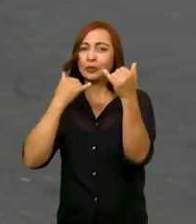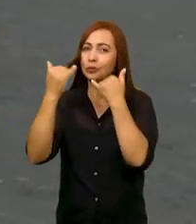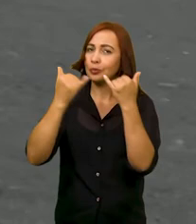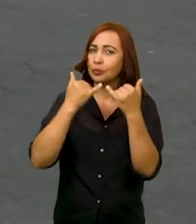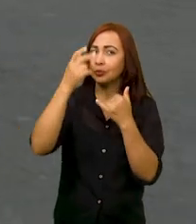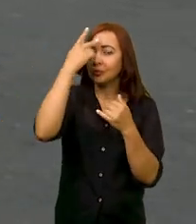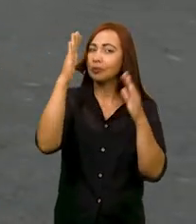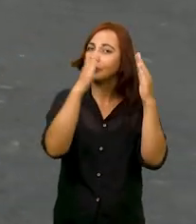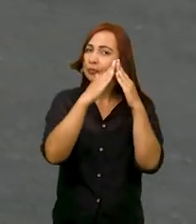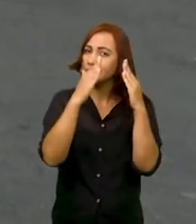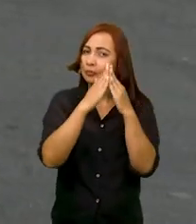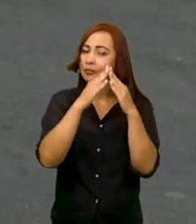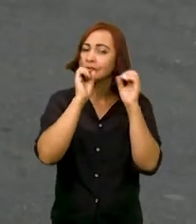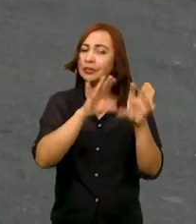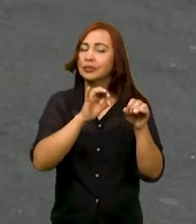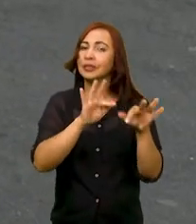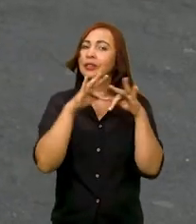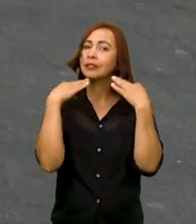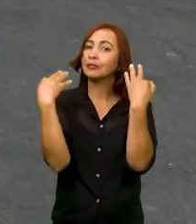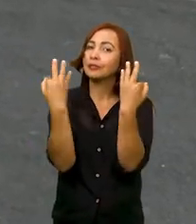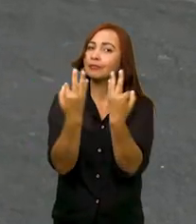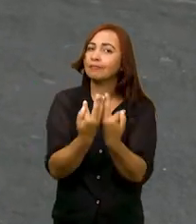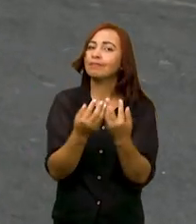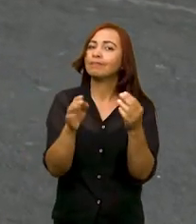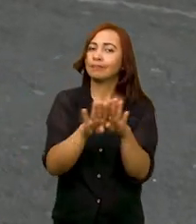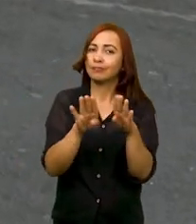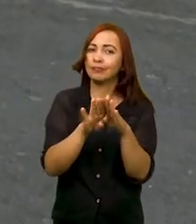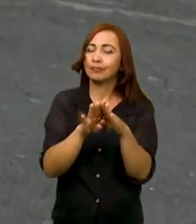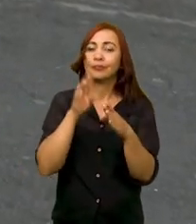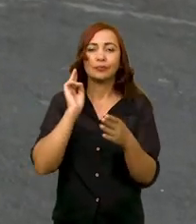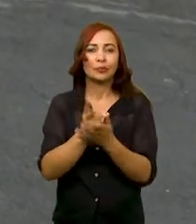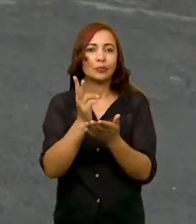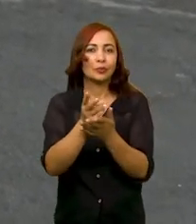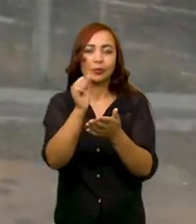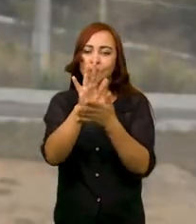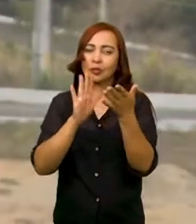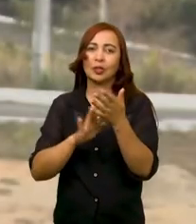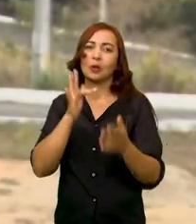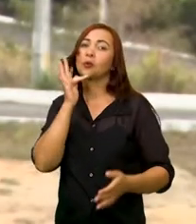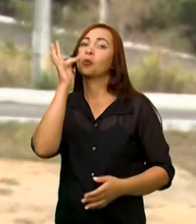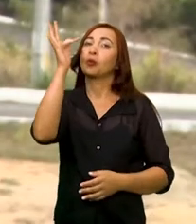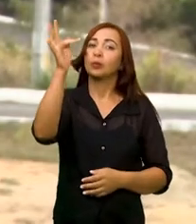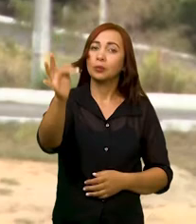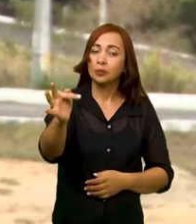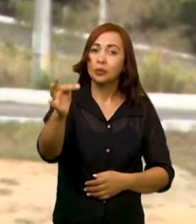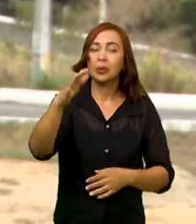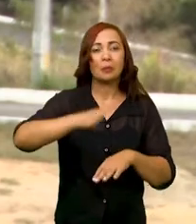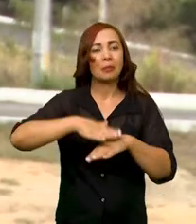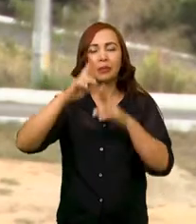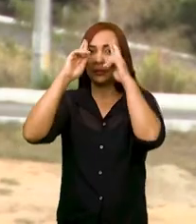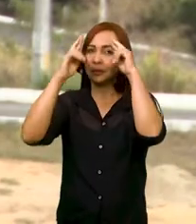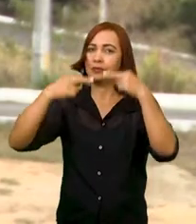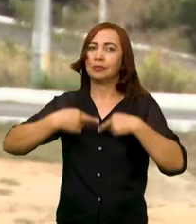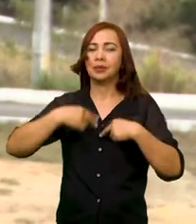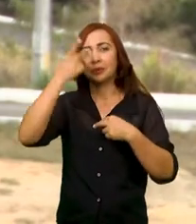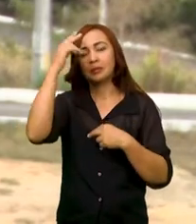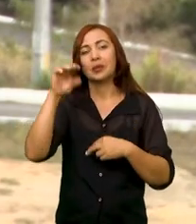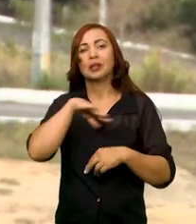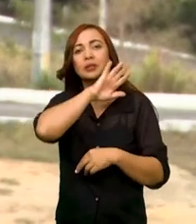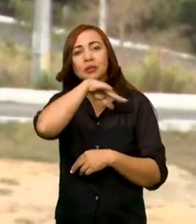abordar isso nas escolas, para que a gente possa ver resultado, não a curto